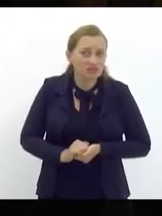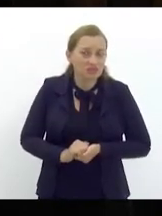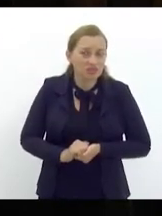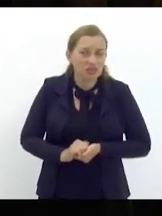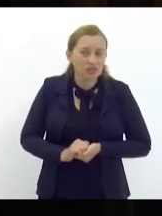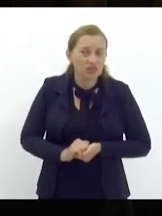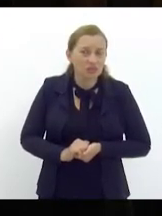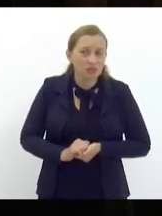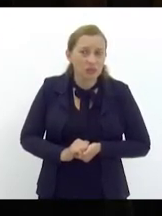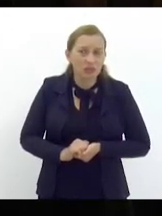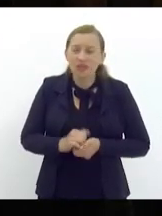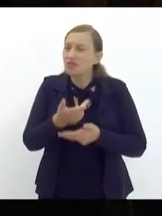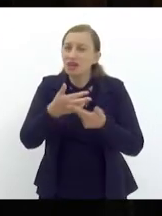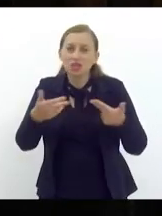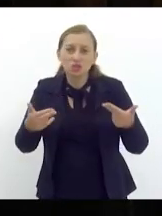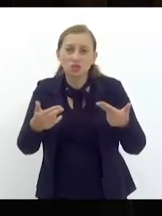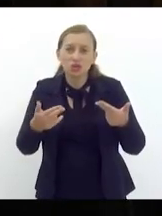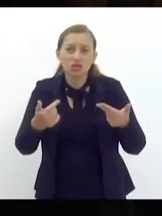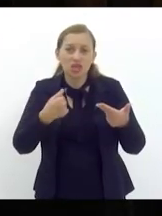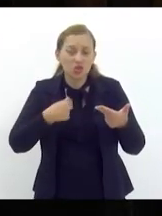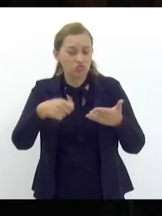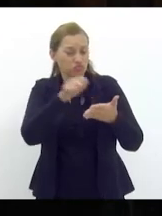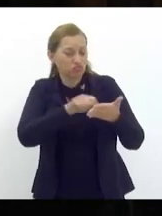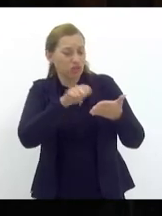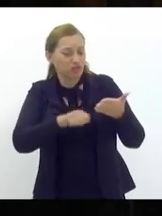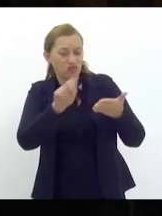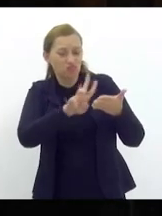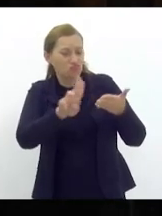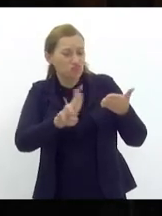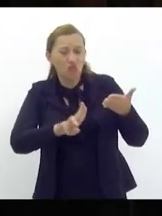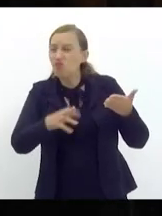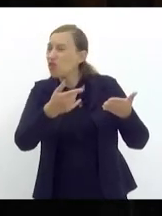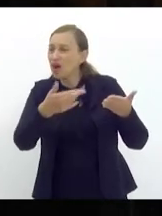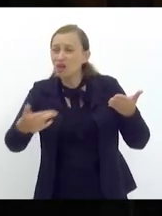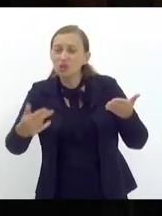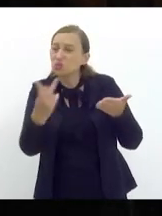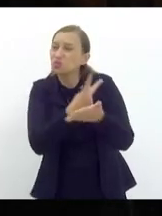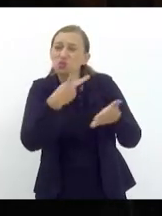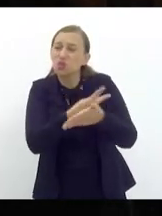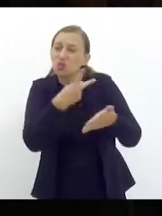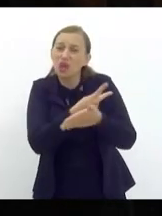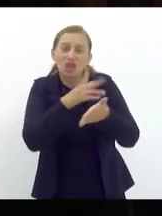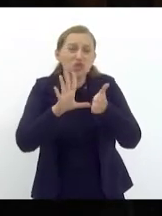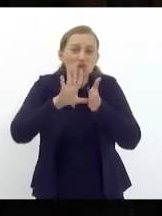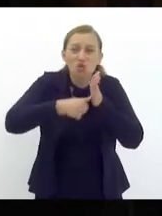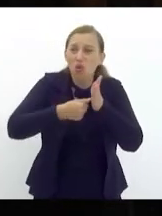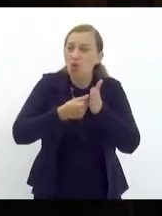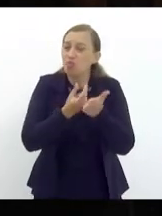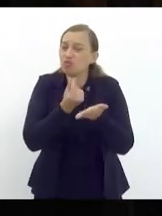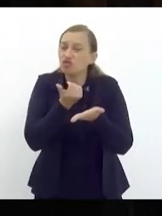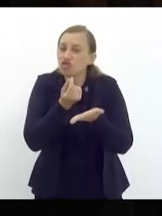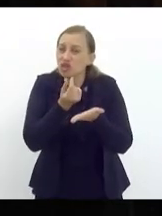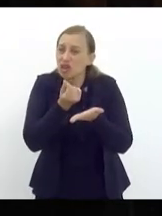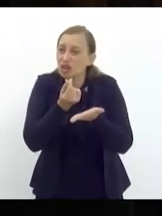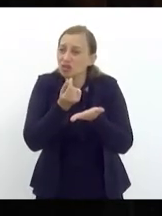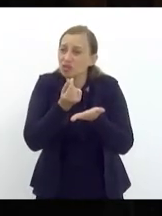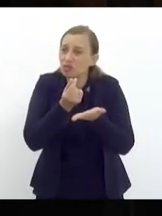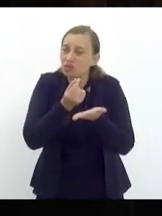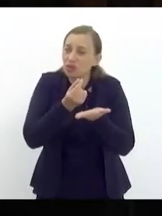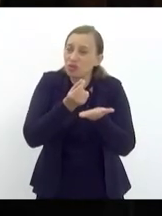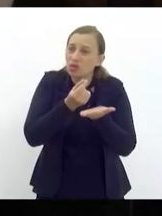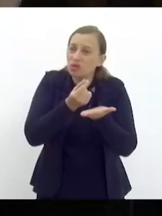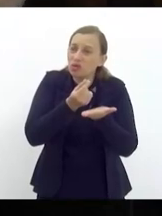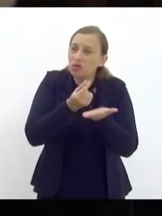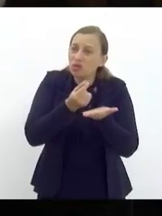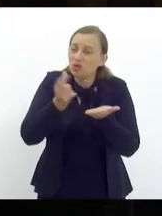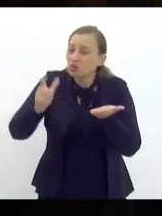é muita coisa Alain é muito indício de roubo de desvio de dinheiro e